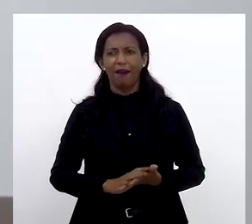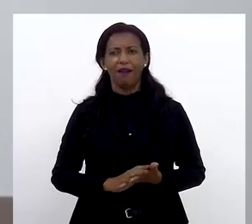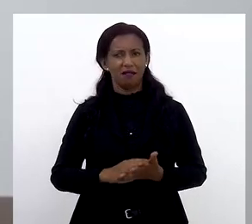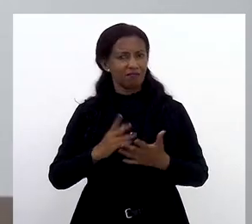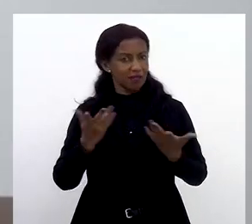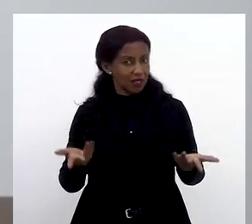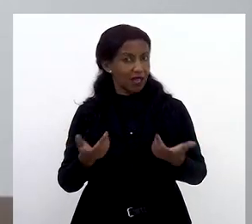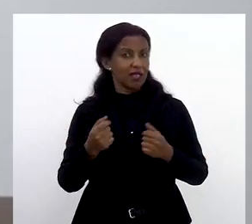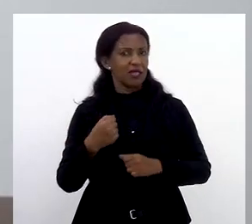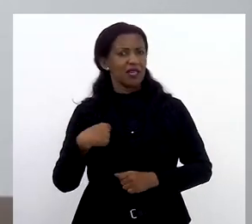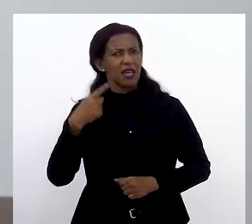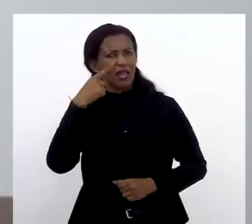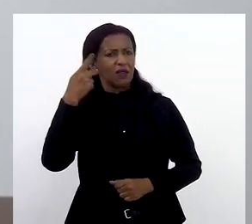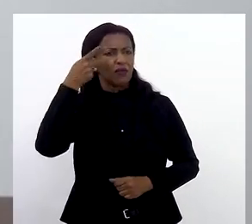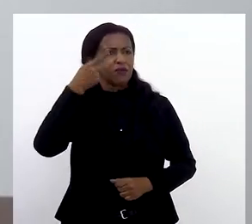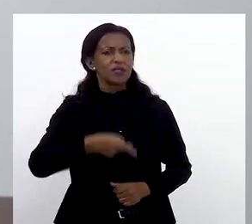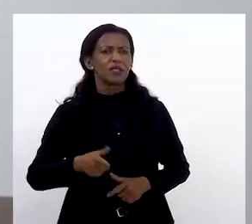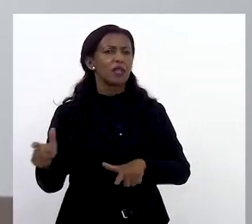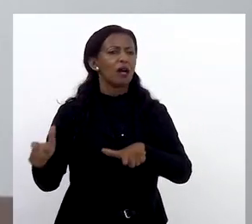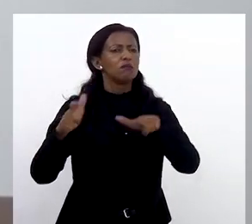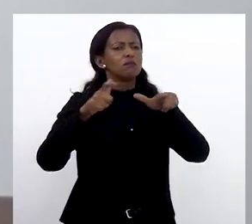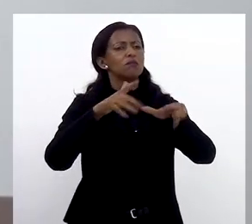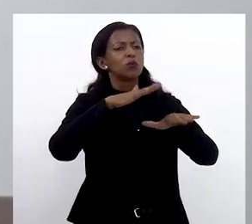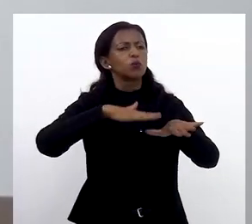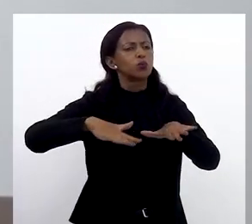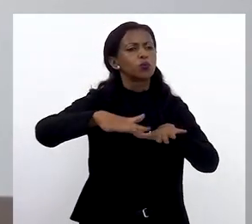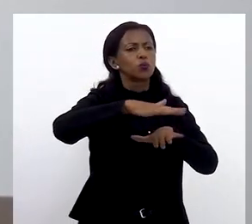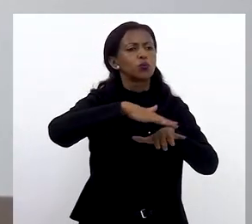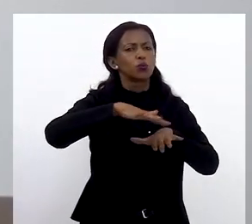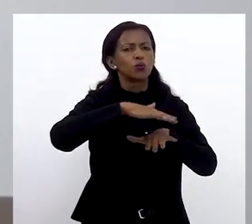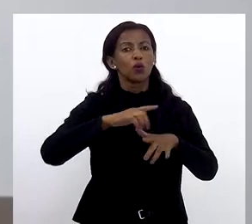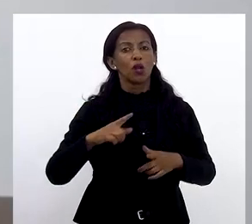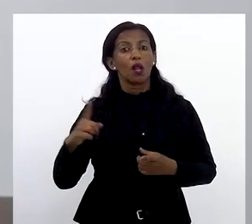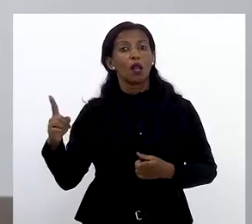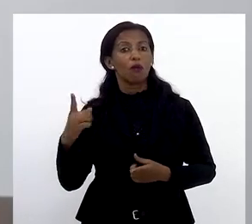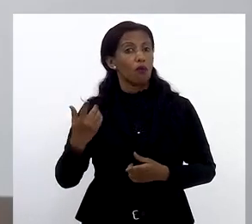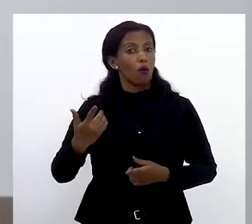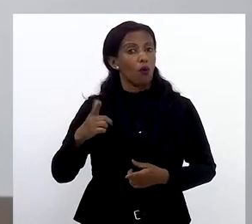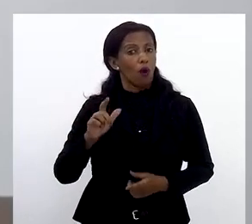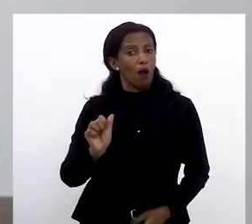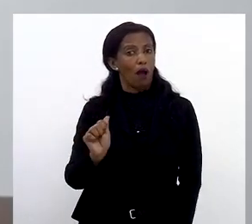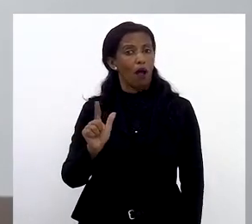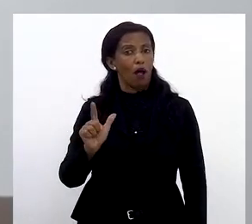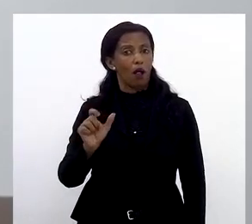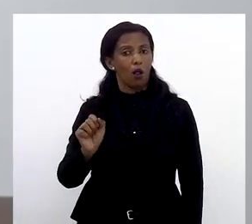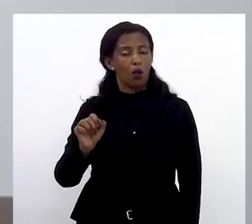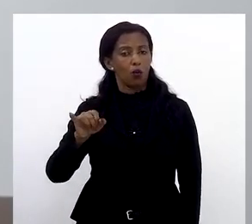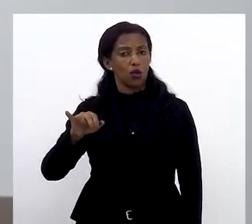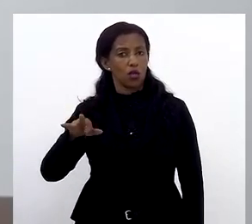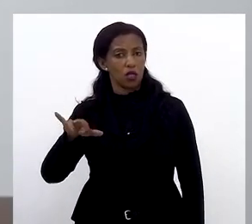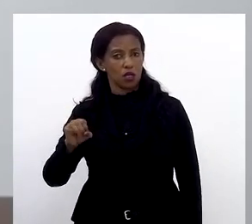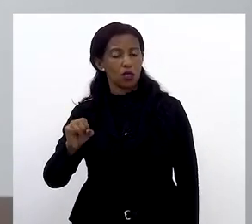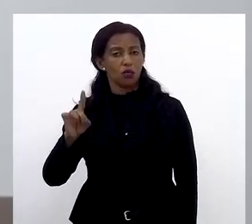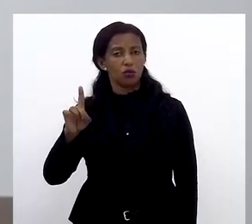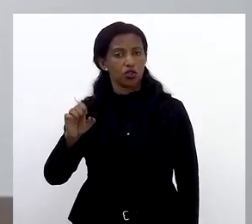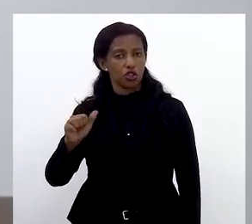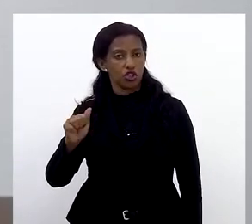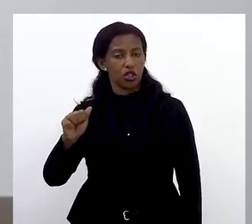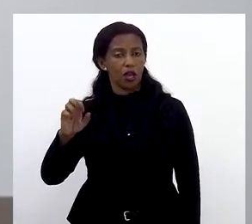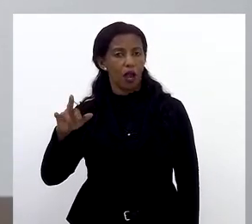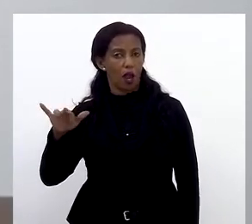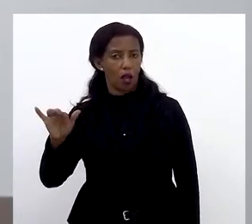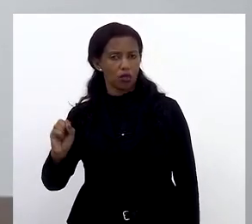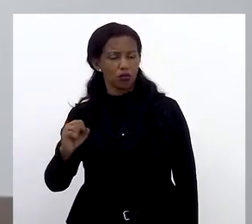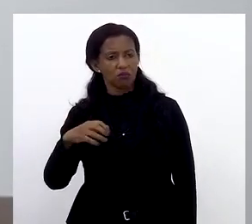E assim foi feito. Ele foi até a região, levou o Aluísio de Castro e